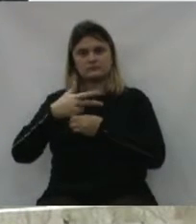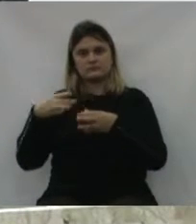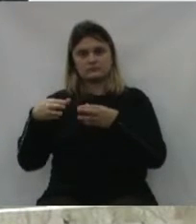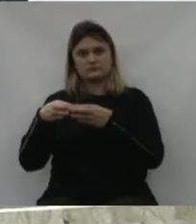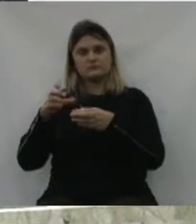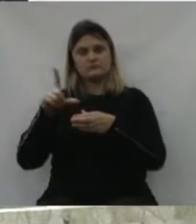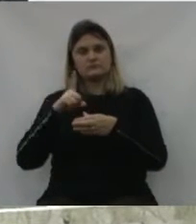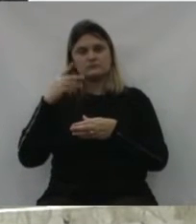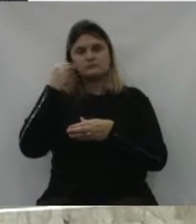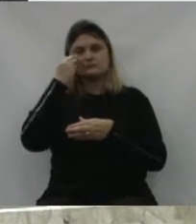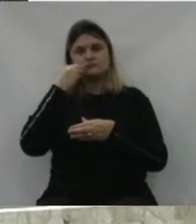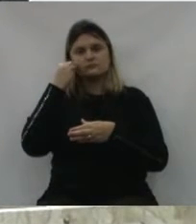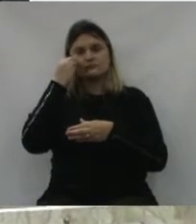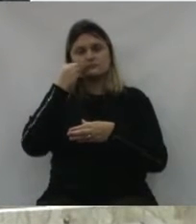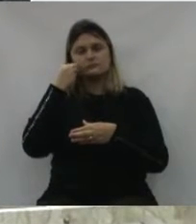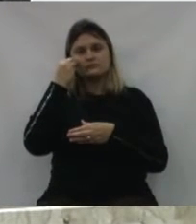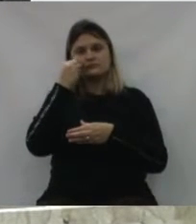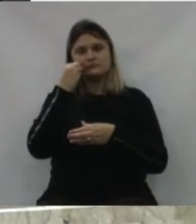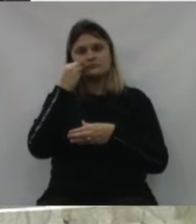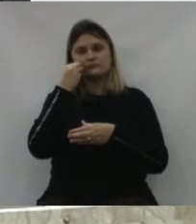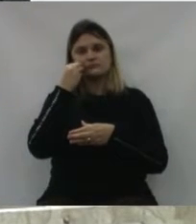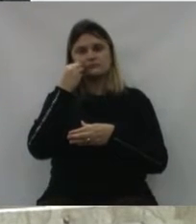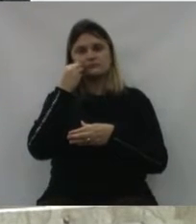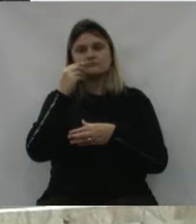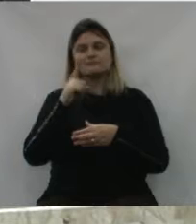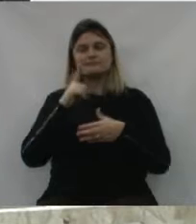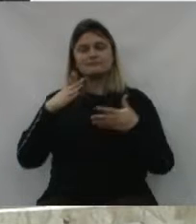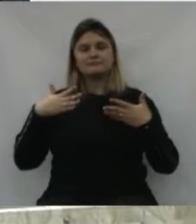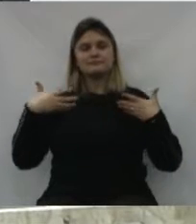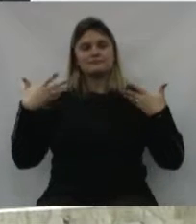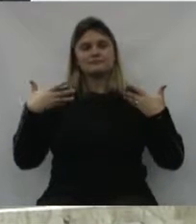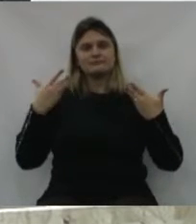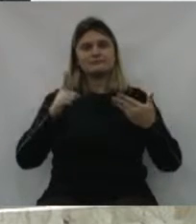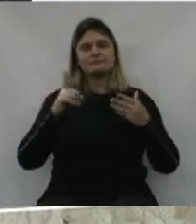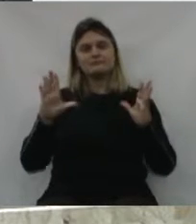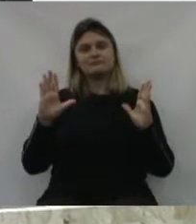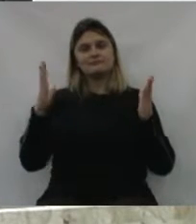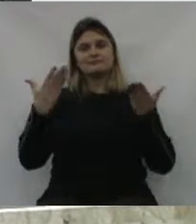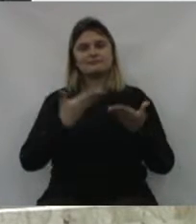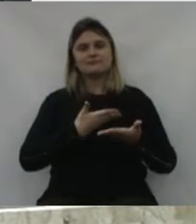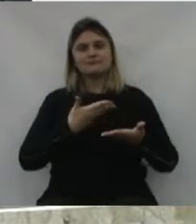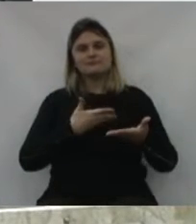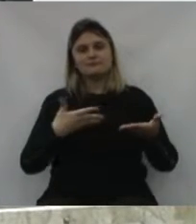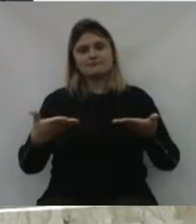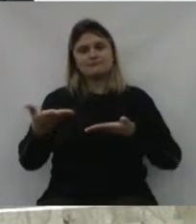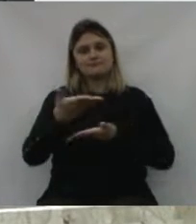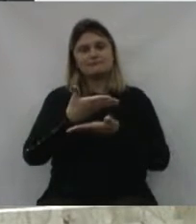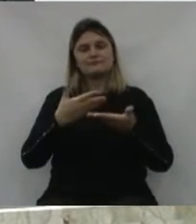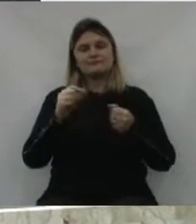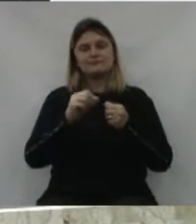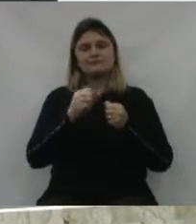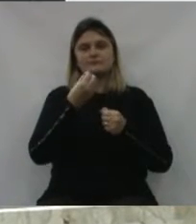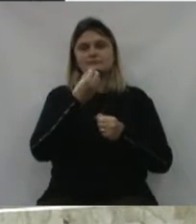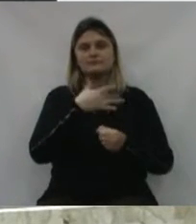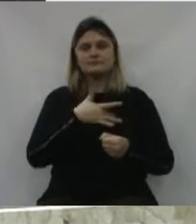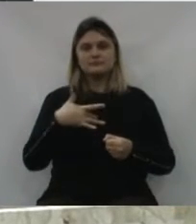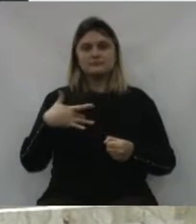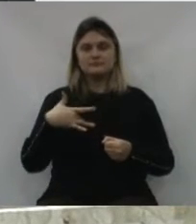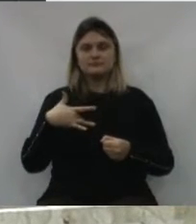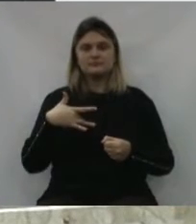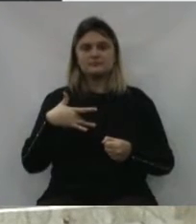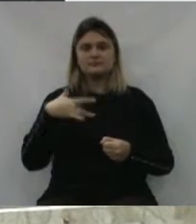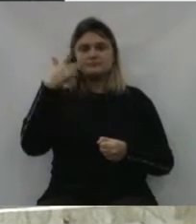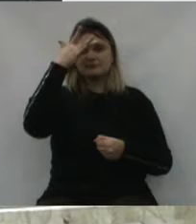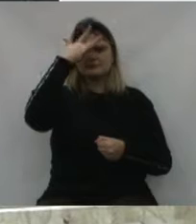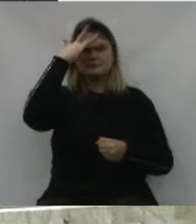eles é uma oportunidade de estar se distraindo, de estar se confraternizando, e faz muito bem a